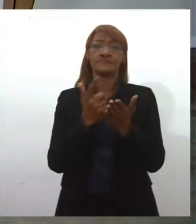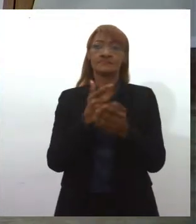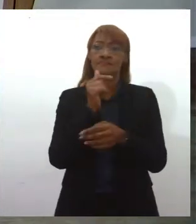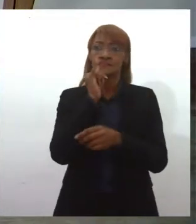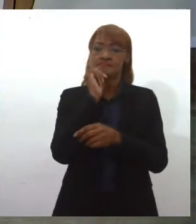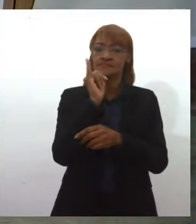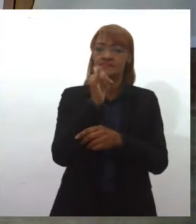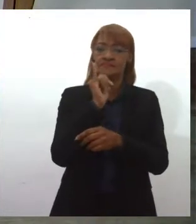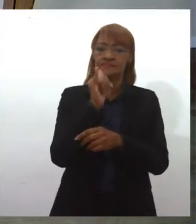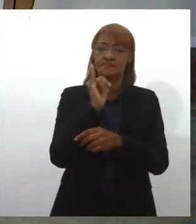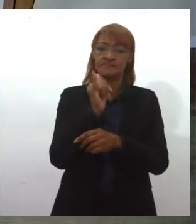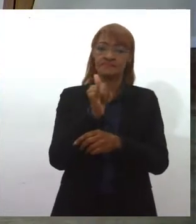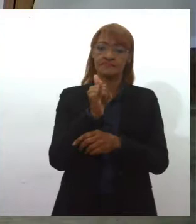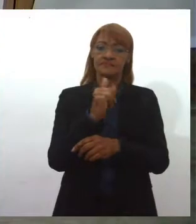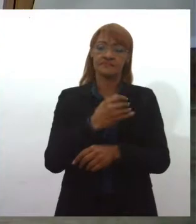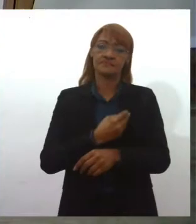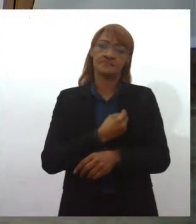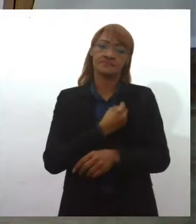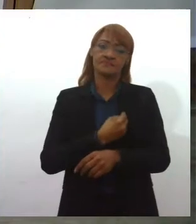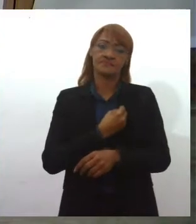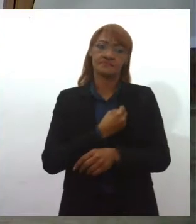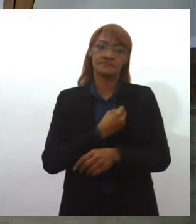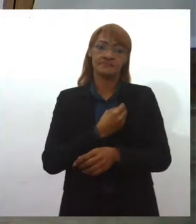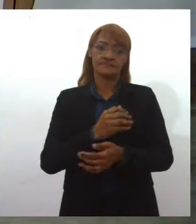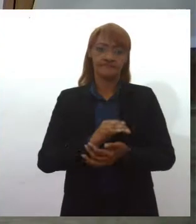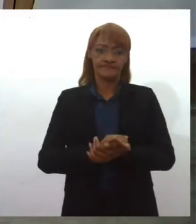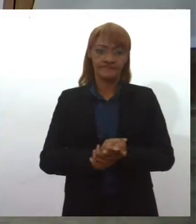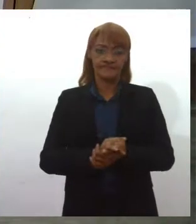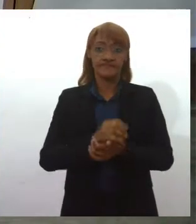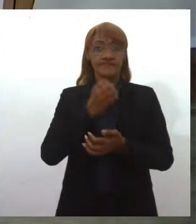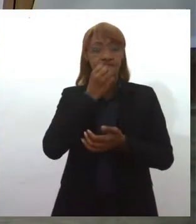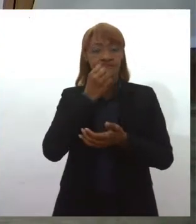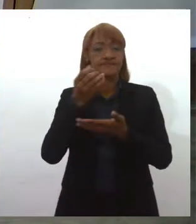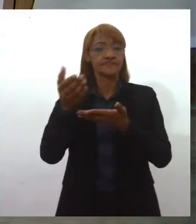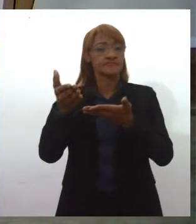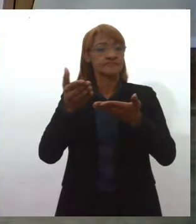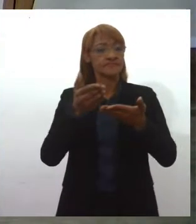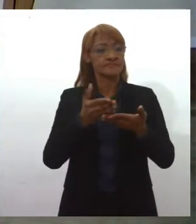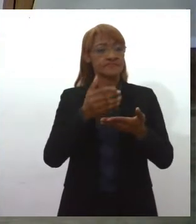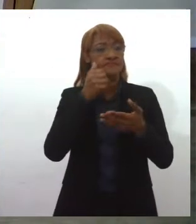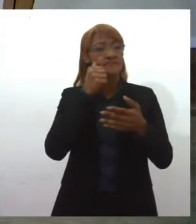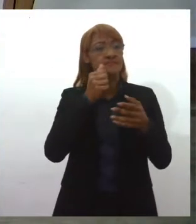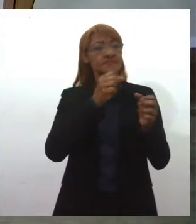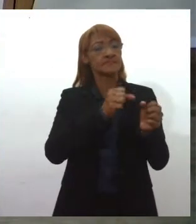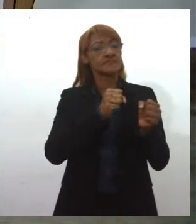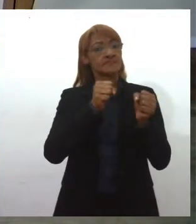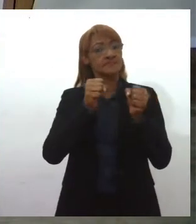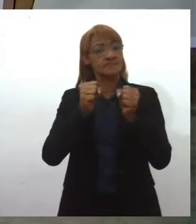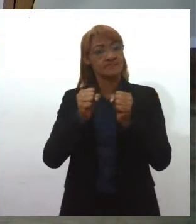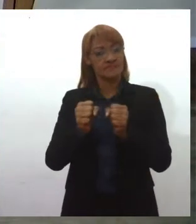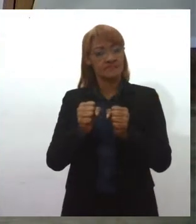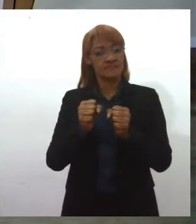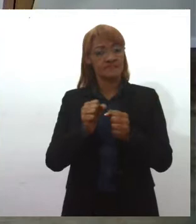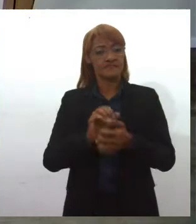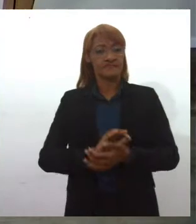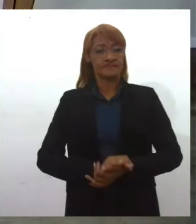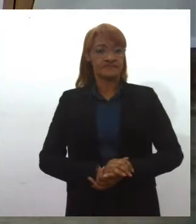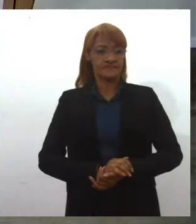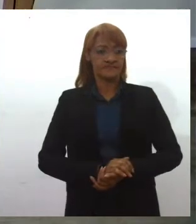inéditos da vida de Antonieta. Seja muito bem-vinda ao programa Elas no Comando, Jeruzi e Romão.